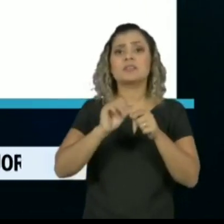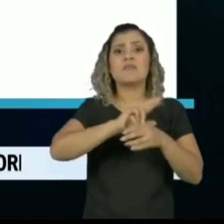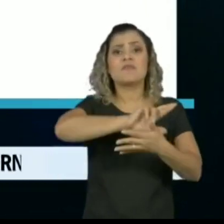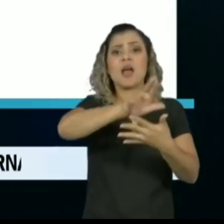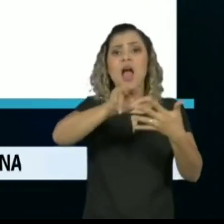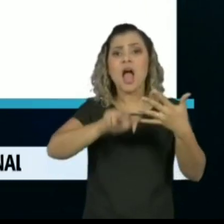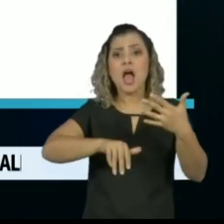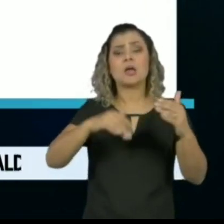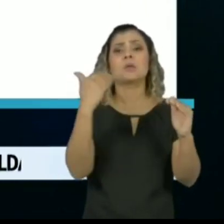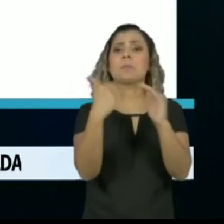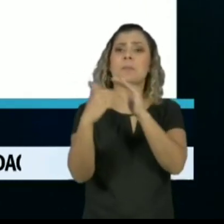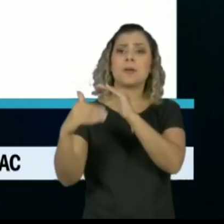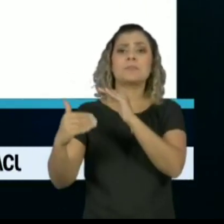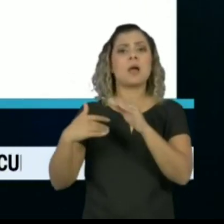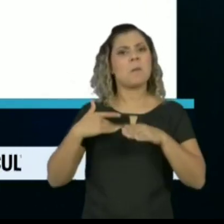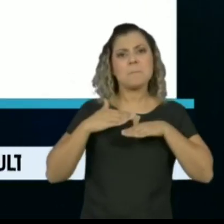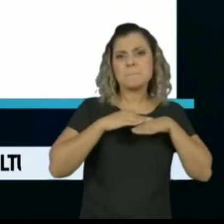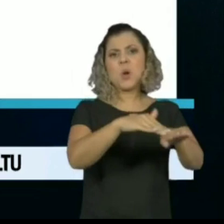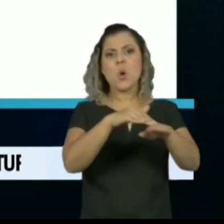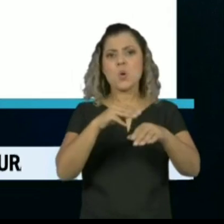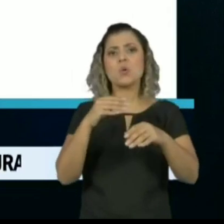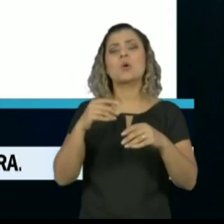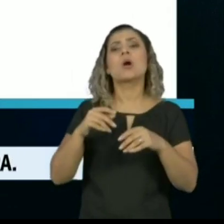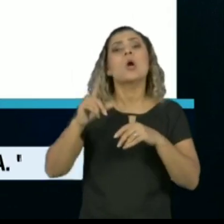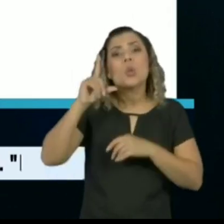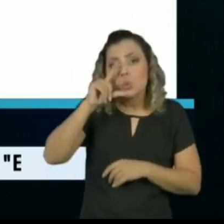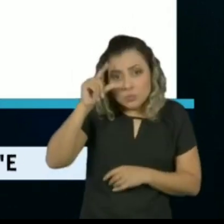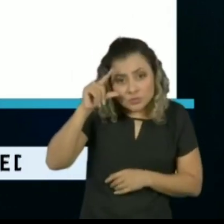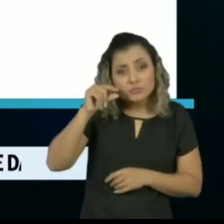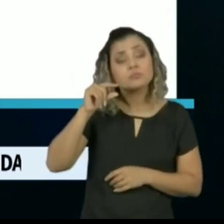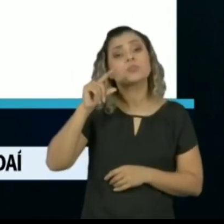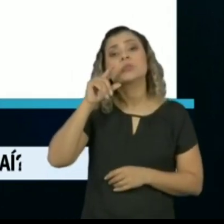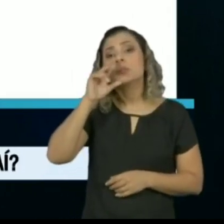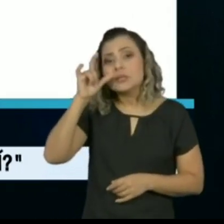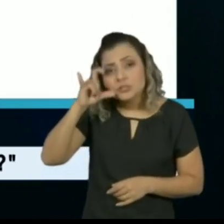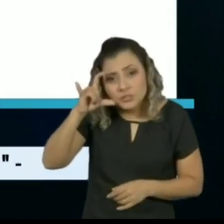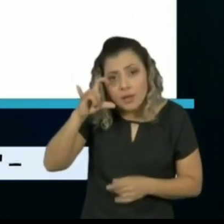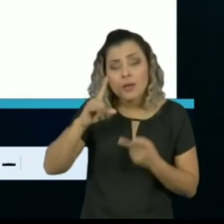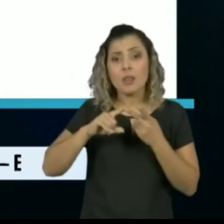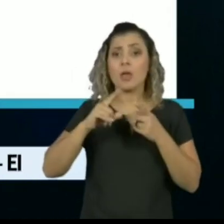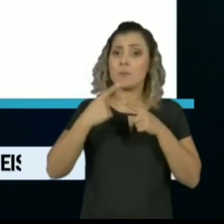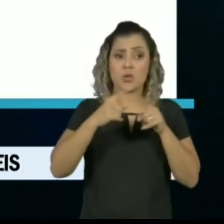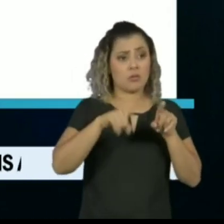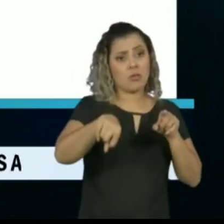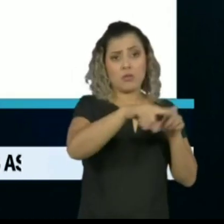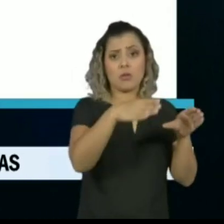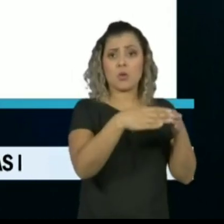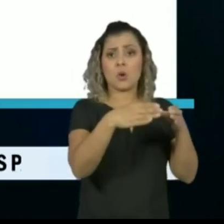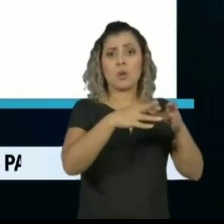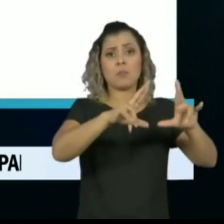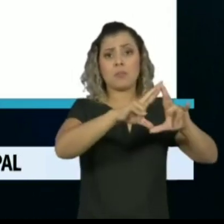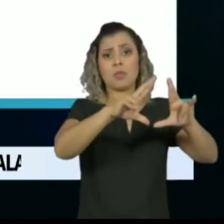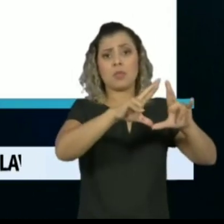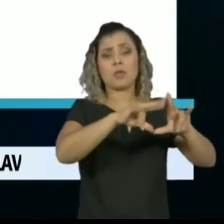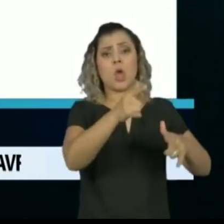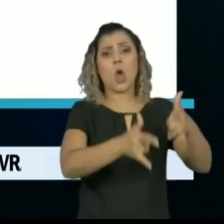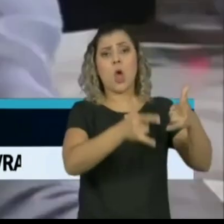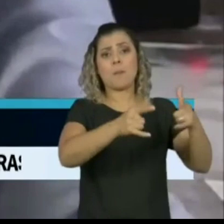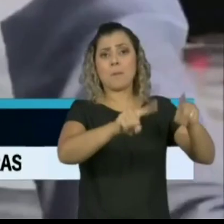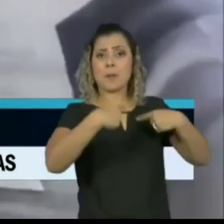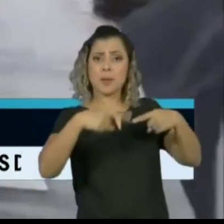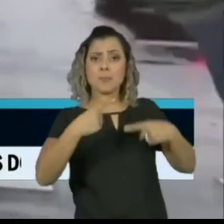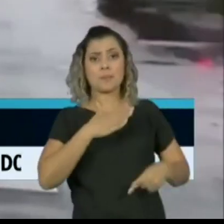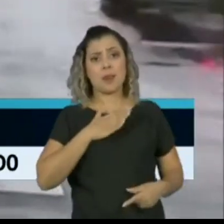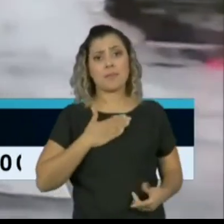e entrar de sola no Twitter, especialmente, Instagram, porque eles estão botando todas as milícias lá e os robôs para cima de mim,